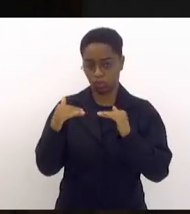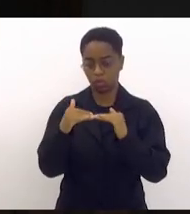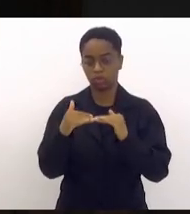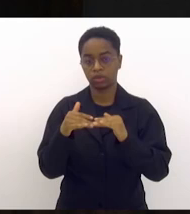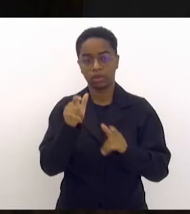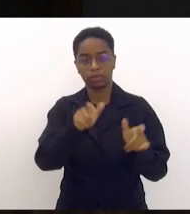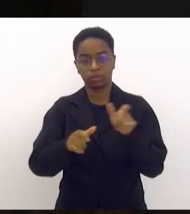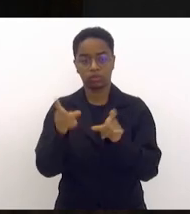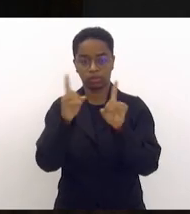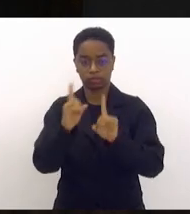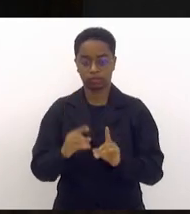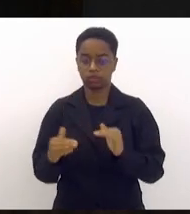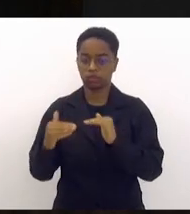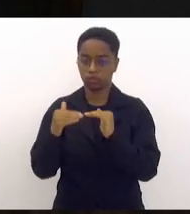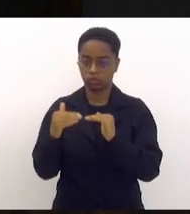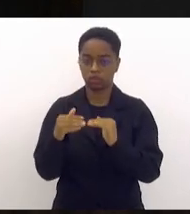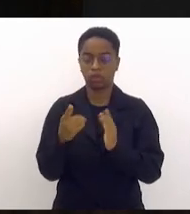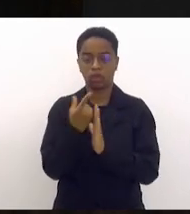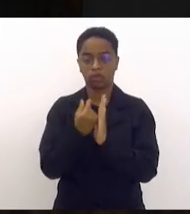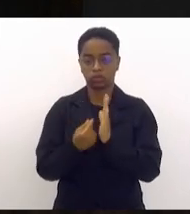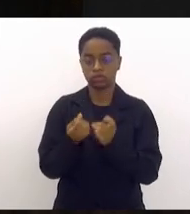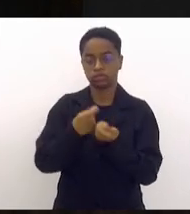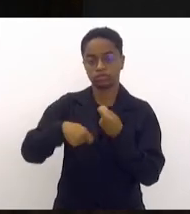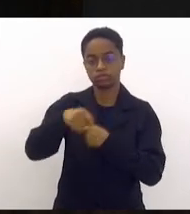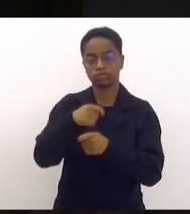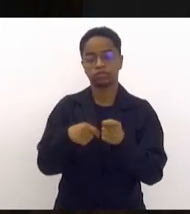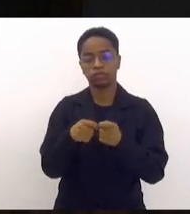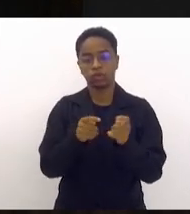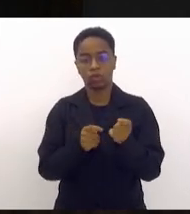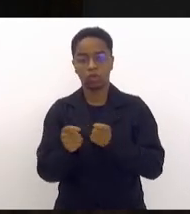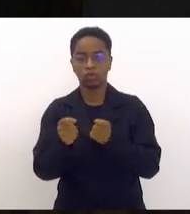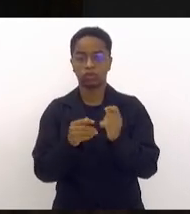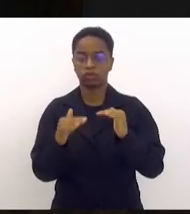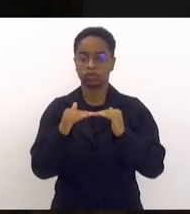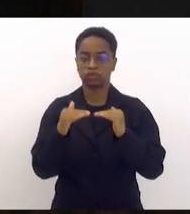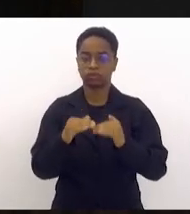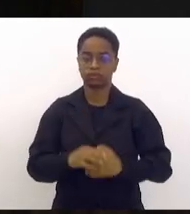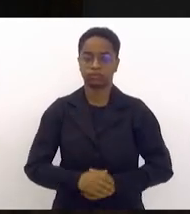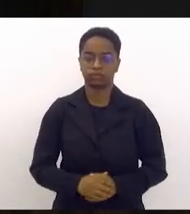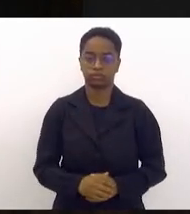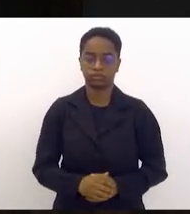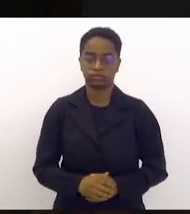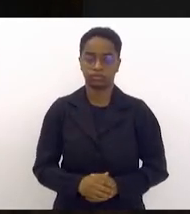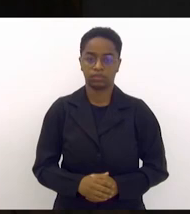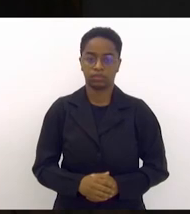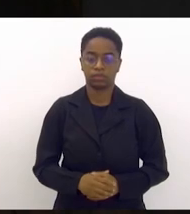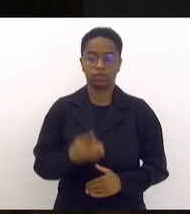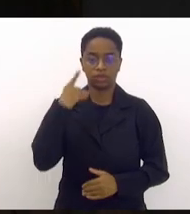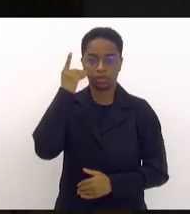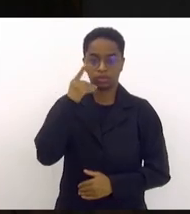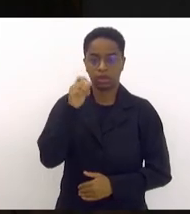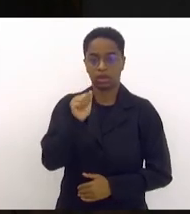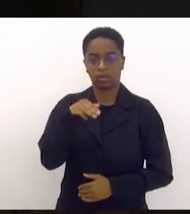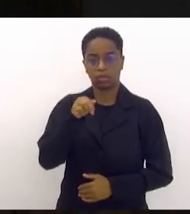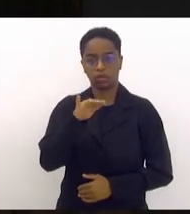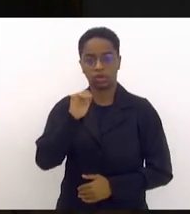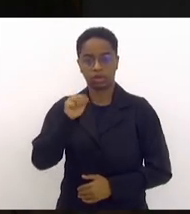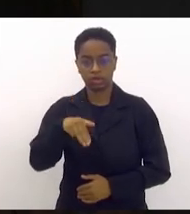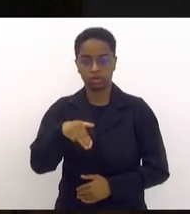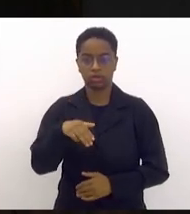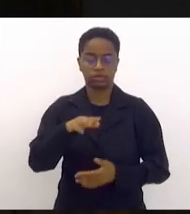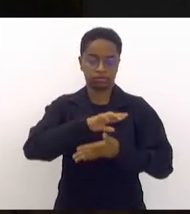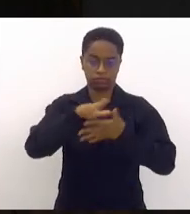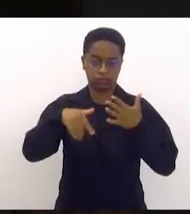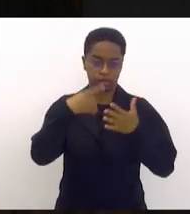pessoa com deficiência favorável, orçamento de finanças, canalização financeira e controle favorável. Relatou o deputado Rodrigo Amorim, Márcio Canella, Dani